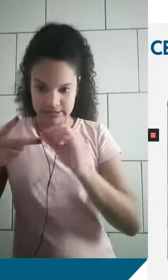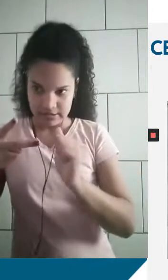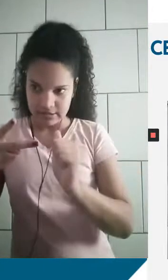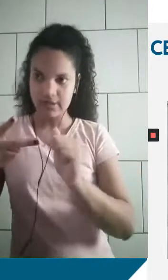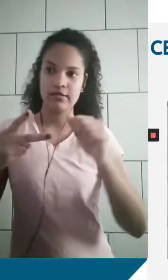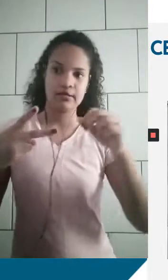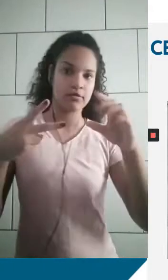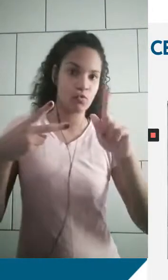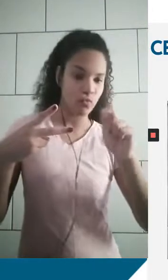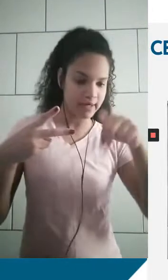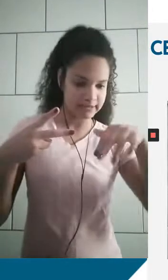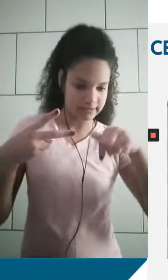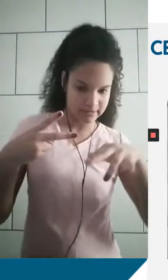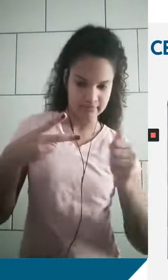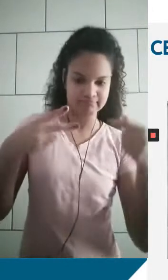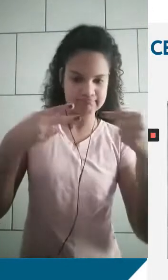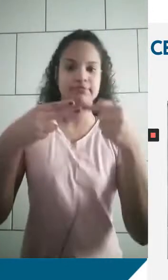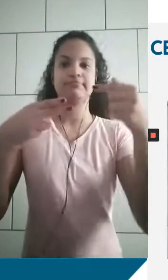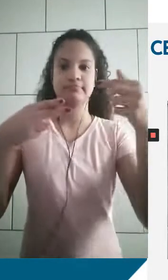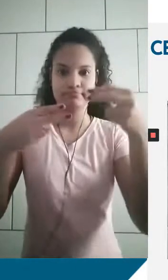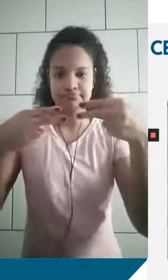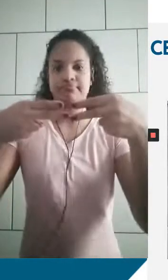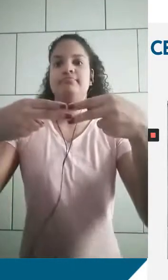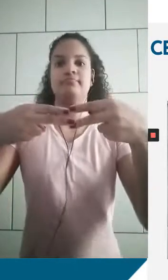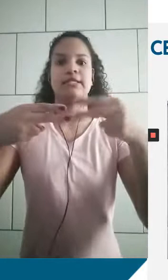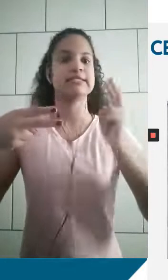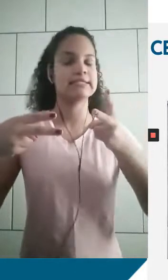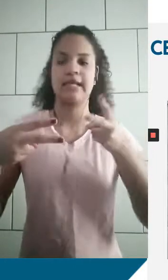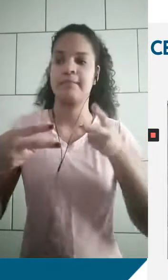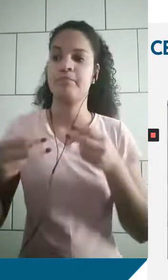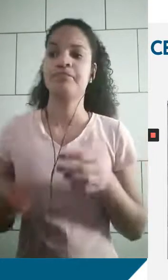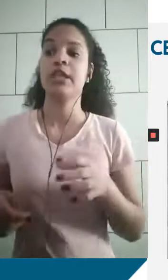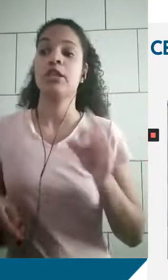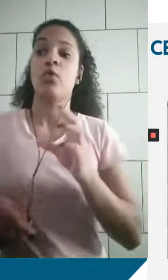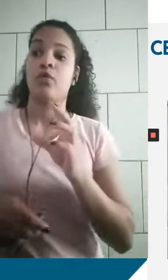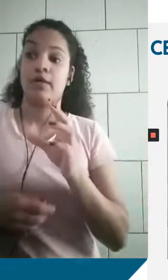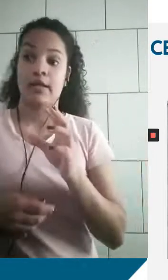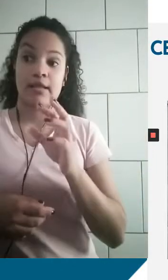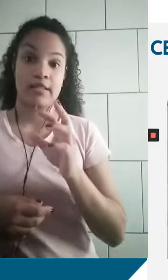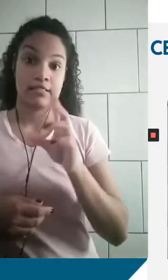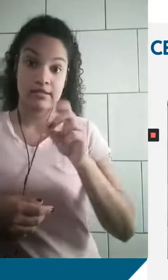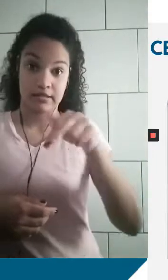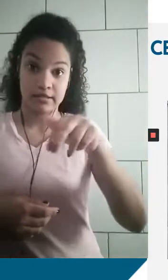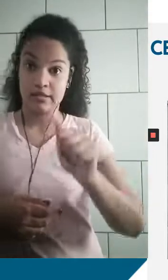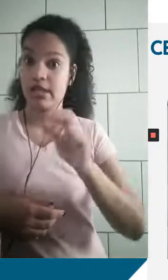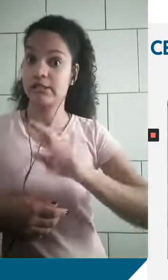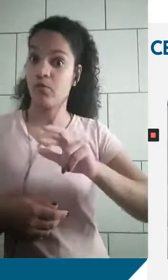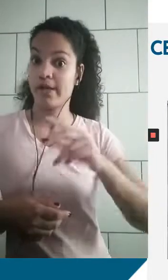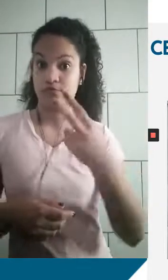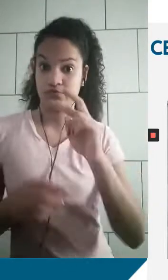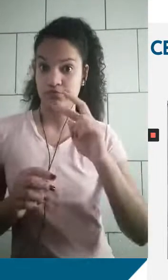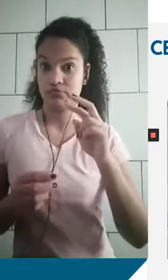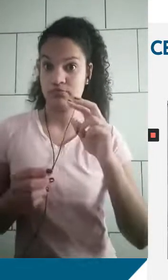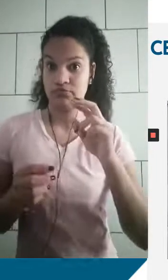Lembrando que no RNA, que é uma fita única, não é uma fita dupla como o DNA, nós temos algumas diferenças.